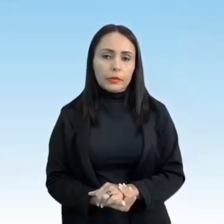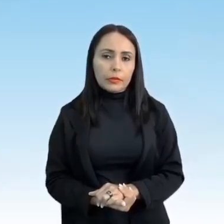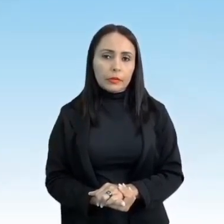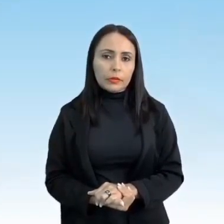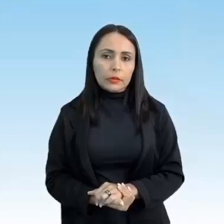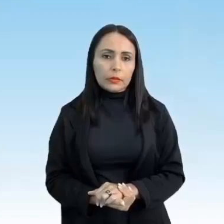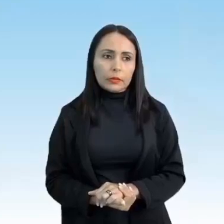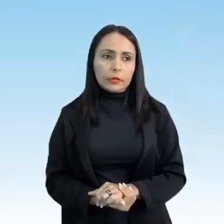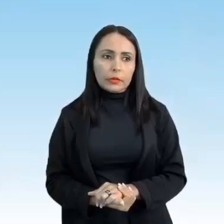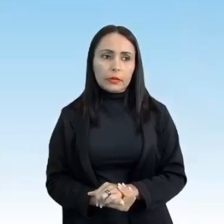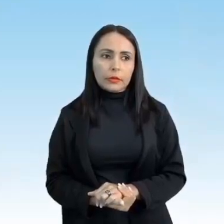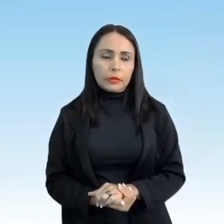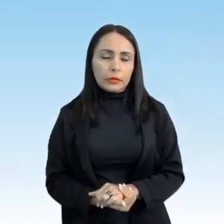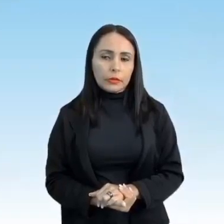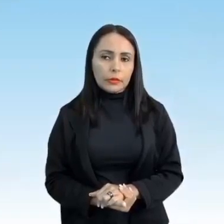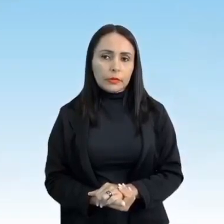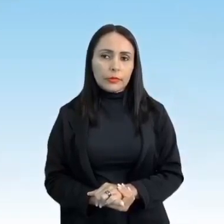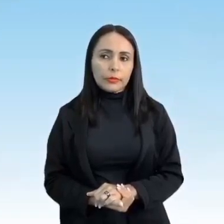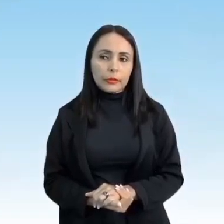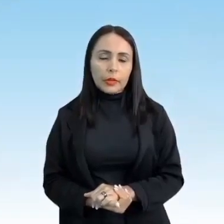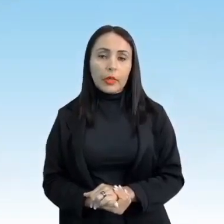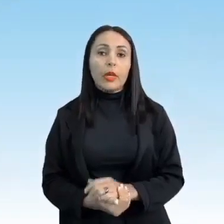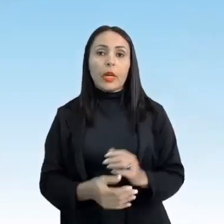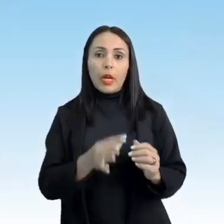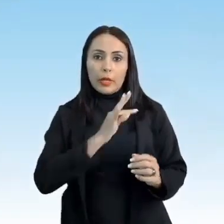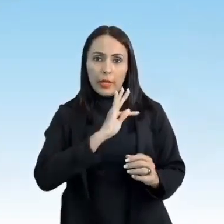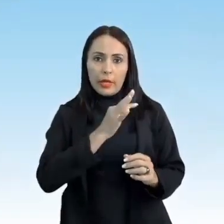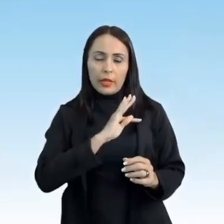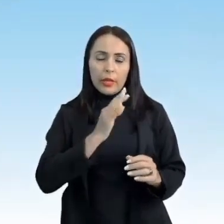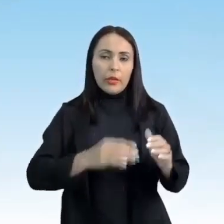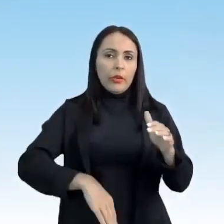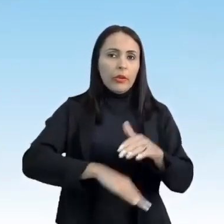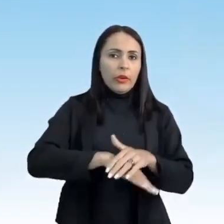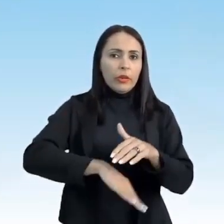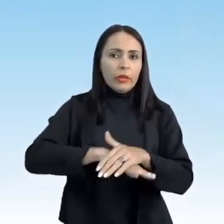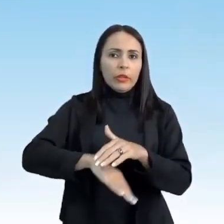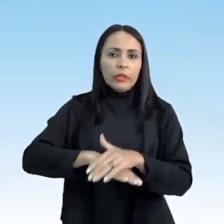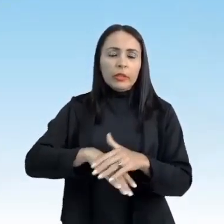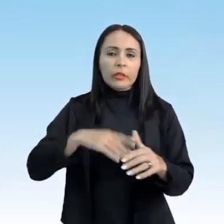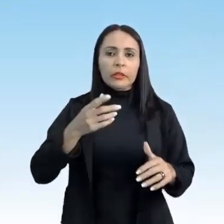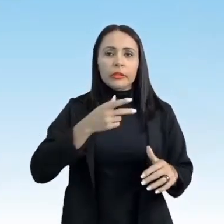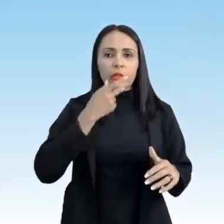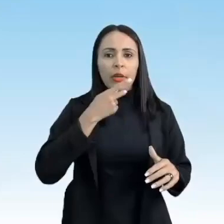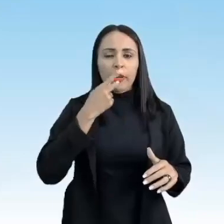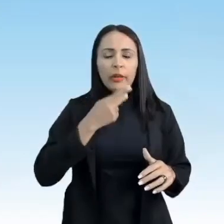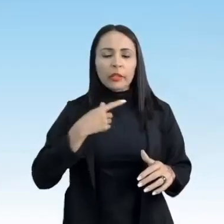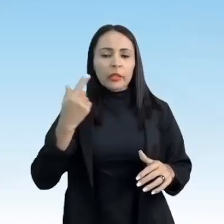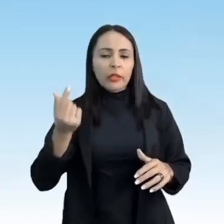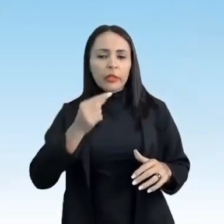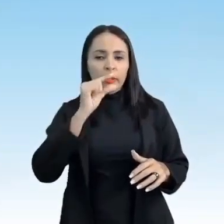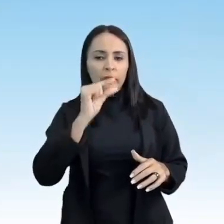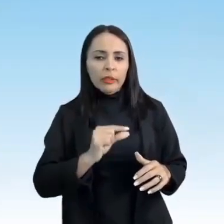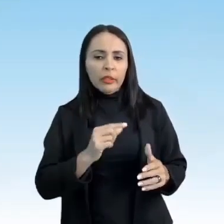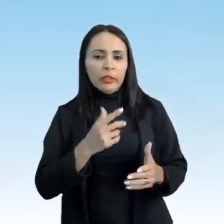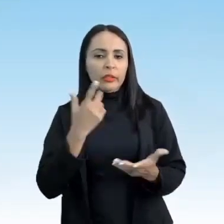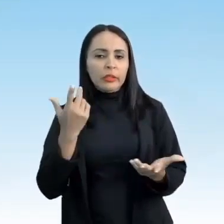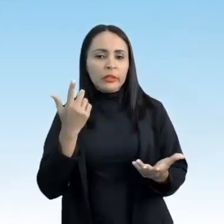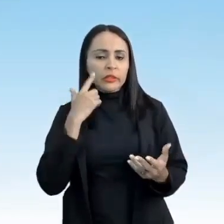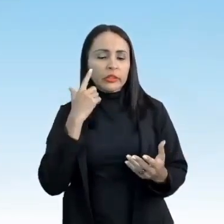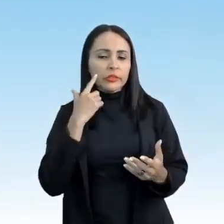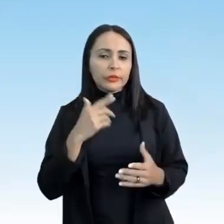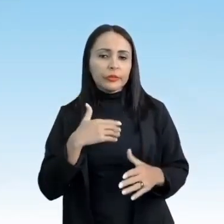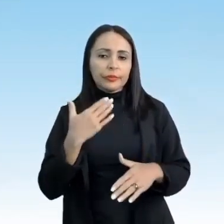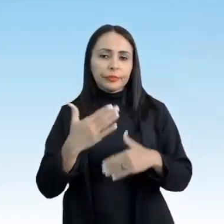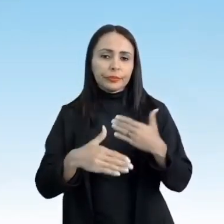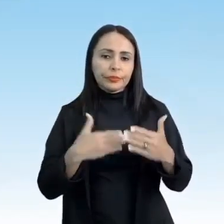nacional, tá? A técnica do futebol, tá? A gente vai falar hoje um pouco de técnica, né? Não vamos falar muito